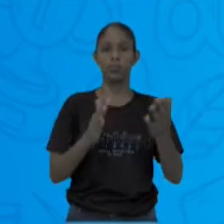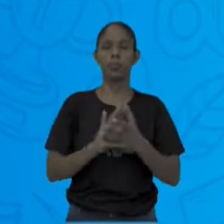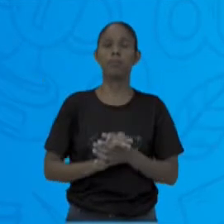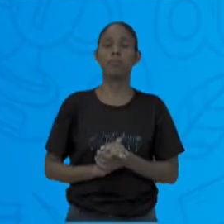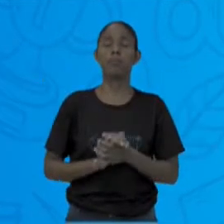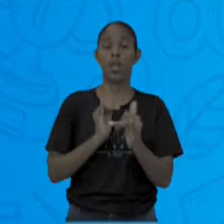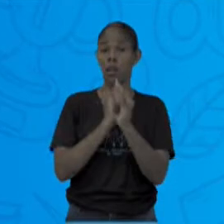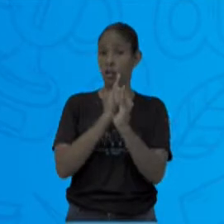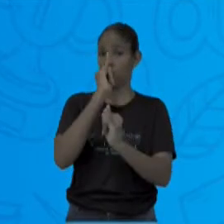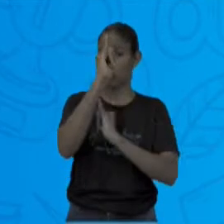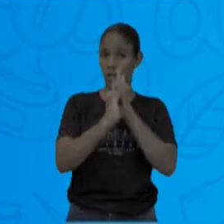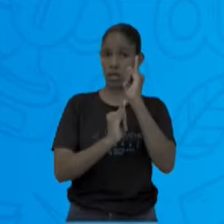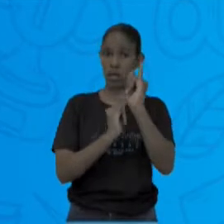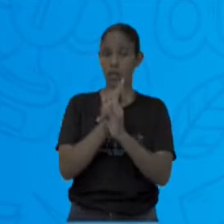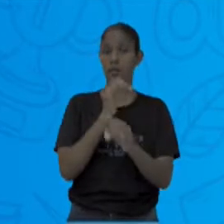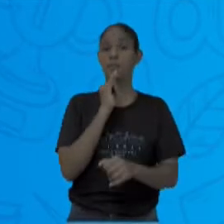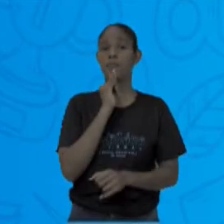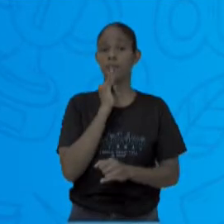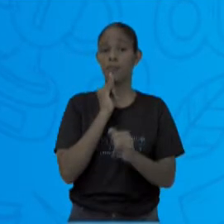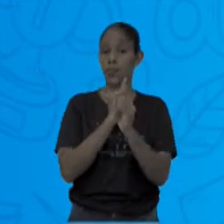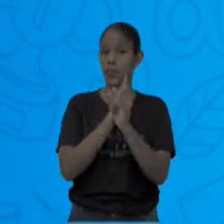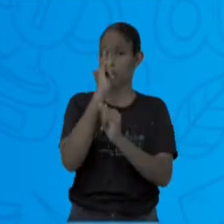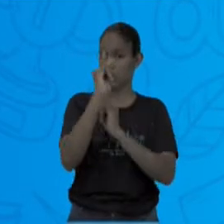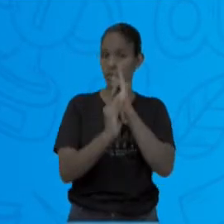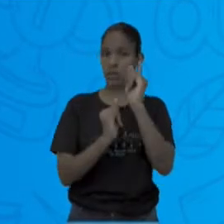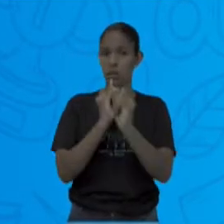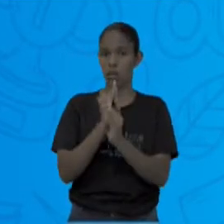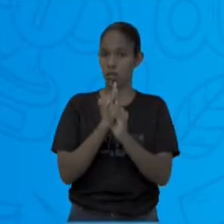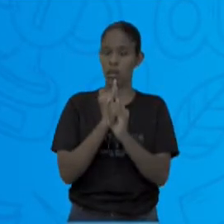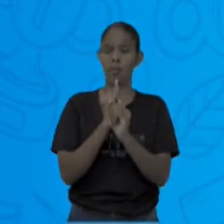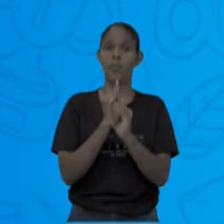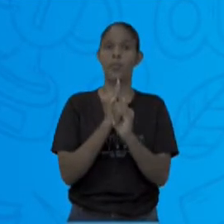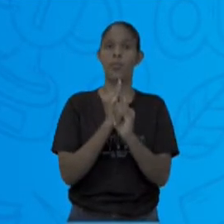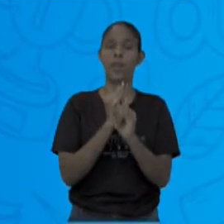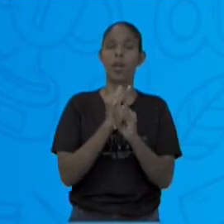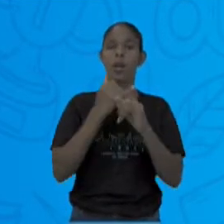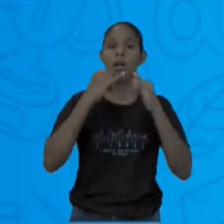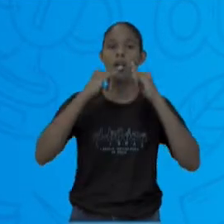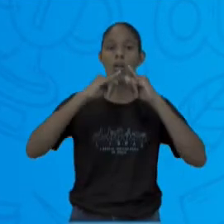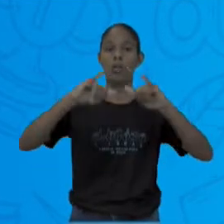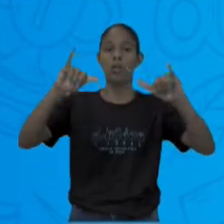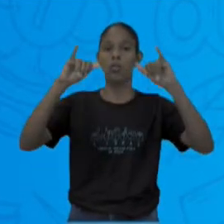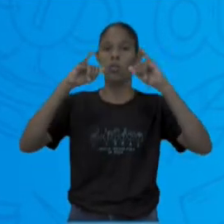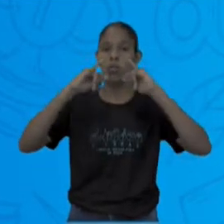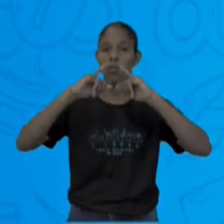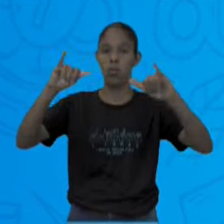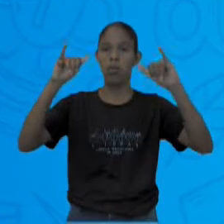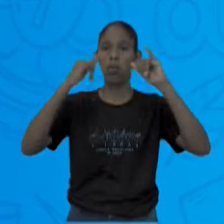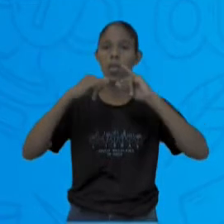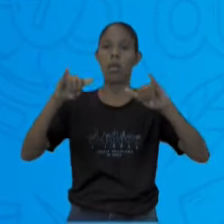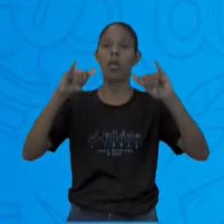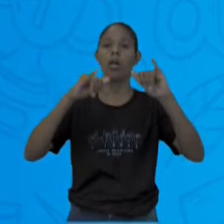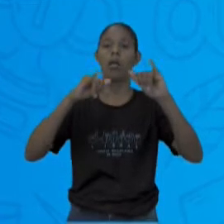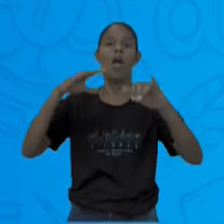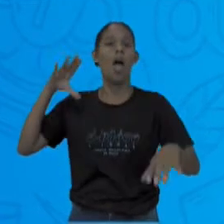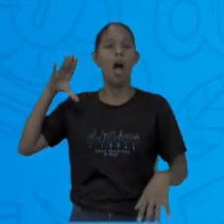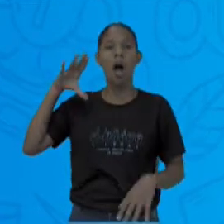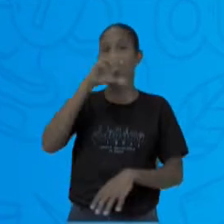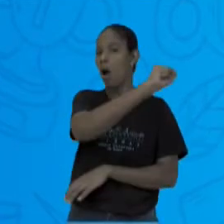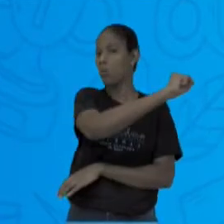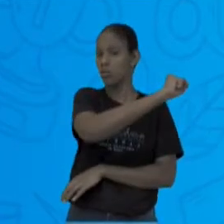A internet, por exemplo, permite que informações sejam obtidas com extrema rapidez e